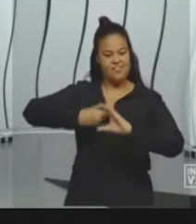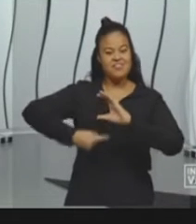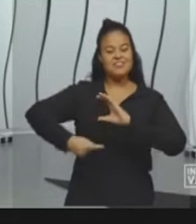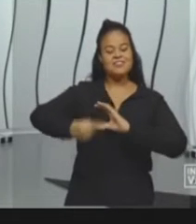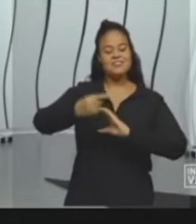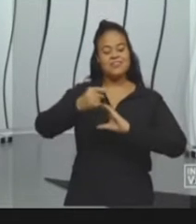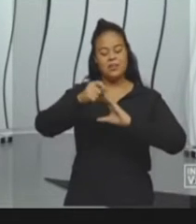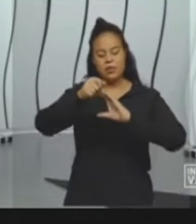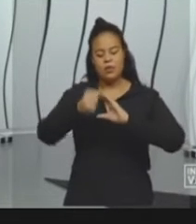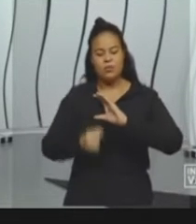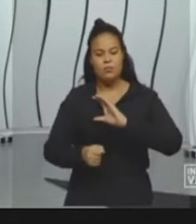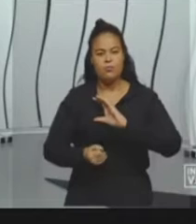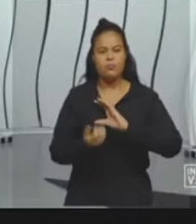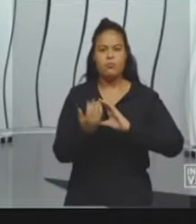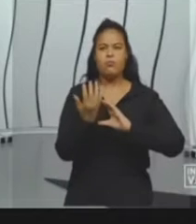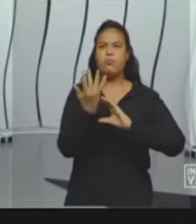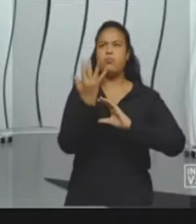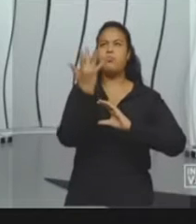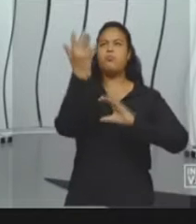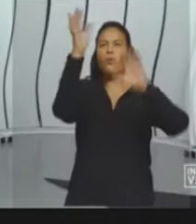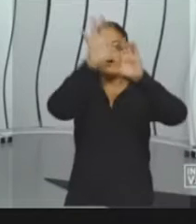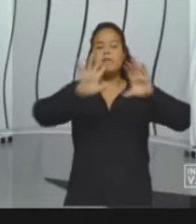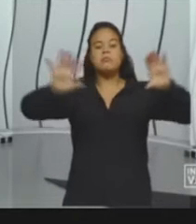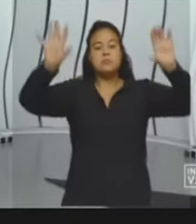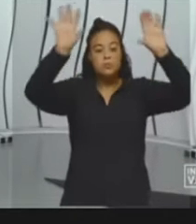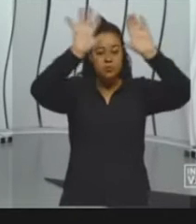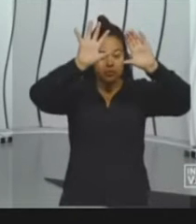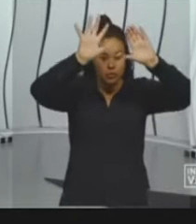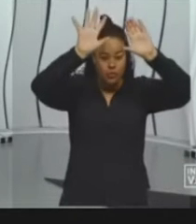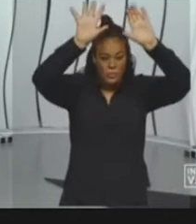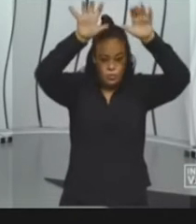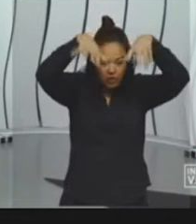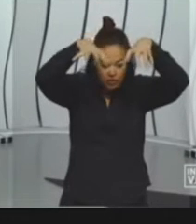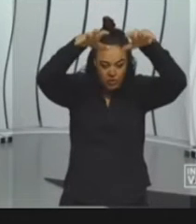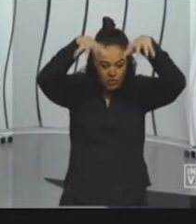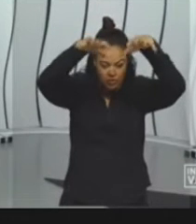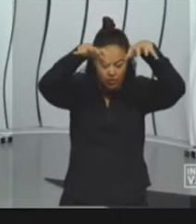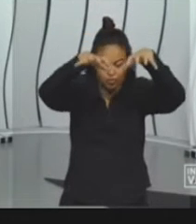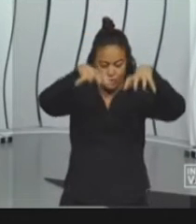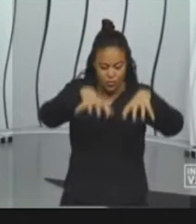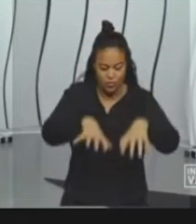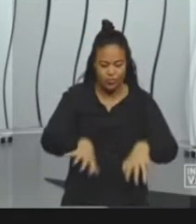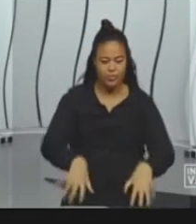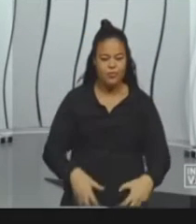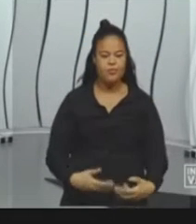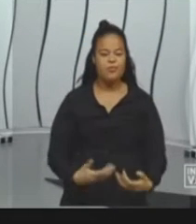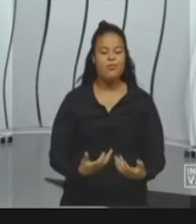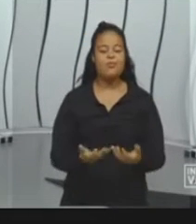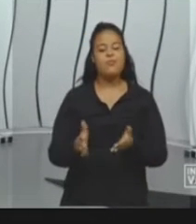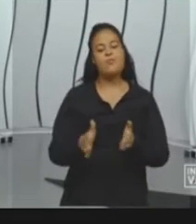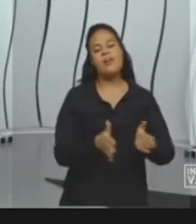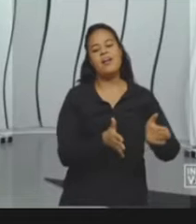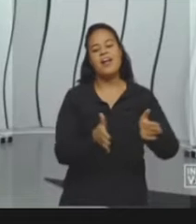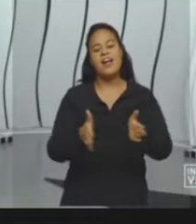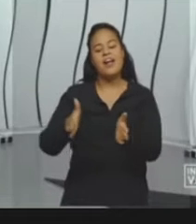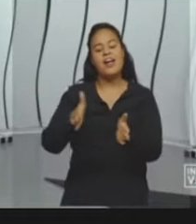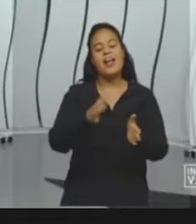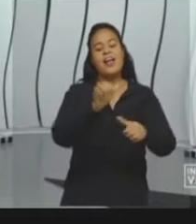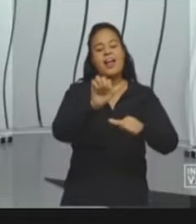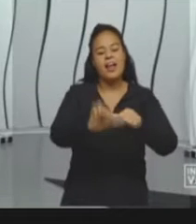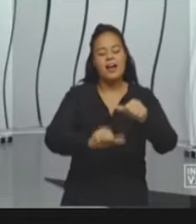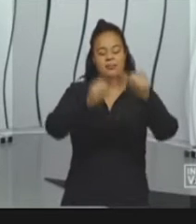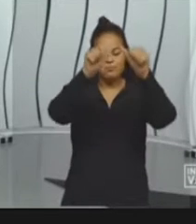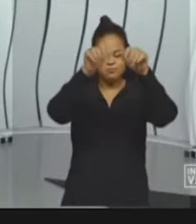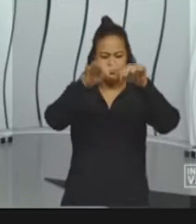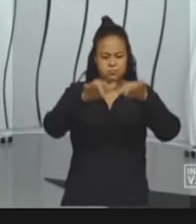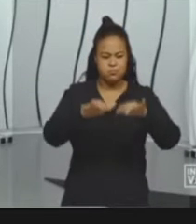evapora, forma as nuvens, aí você vai ter a chuva, a água volta de novo para os rios, lagos, depois evapora